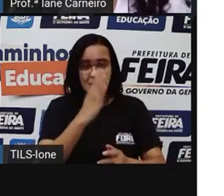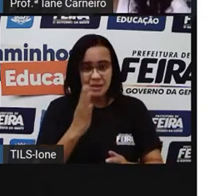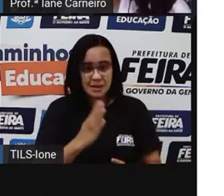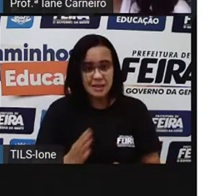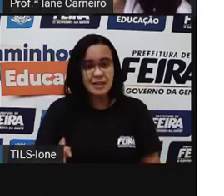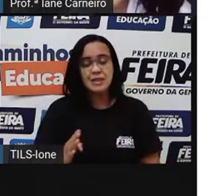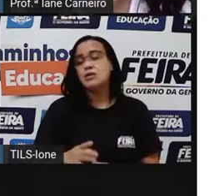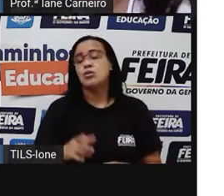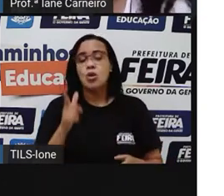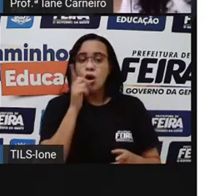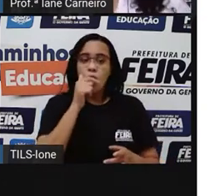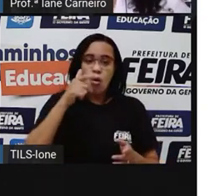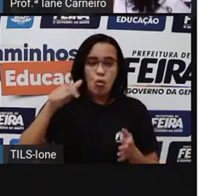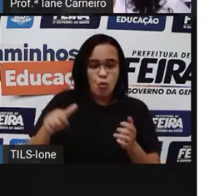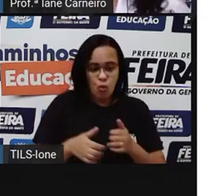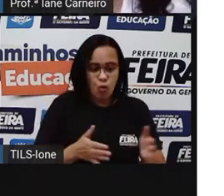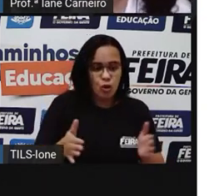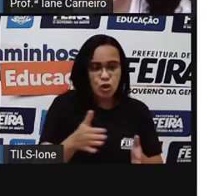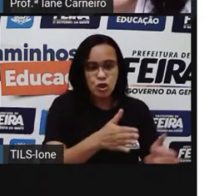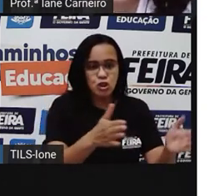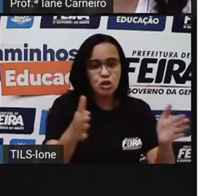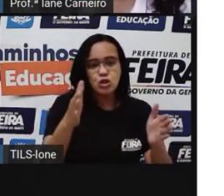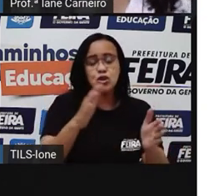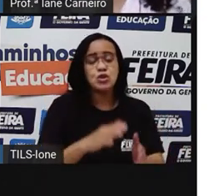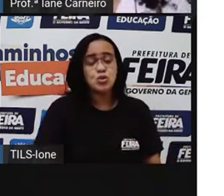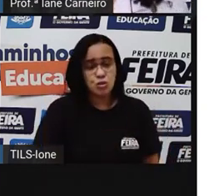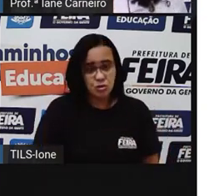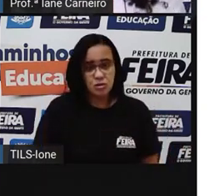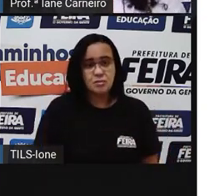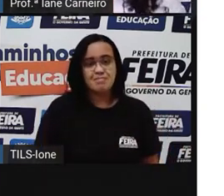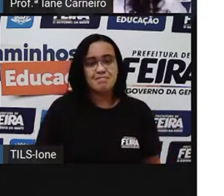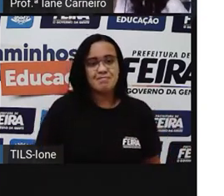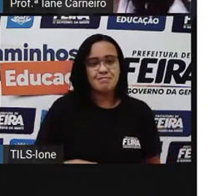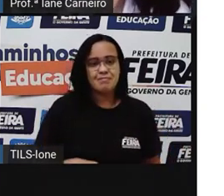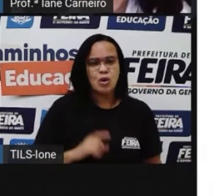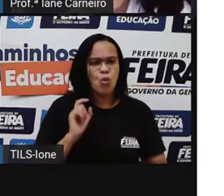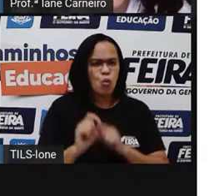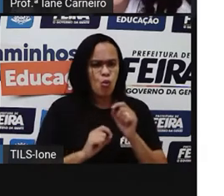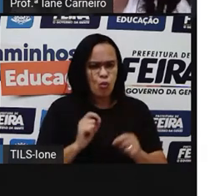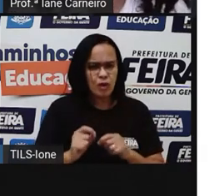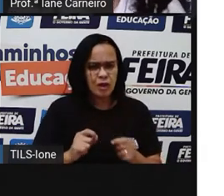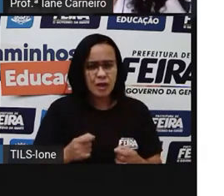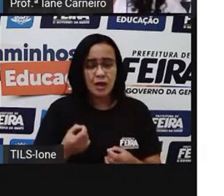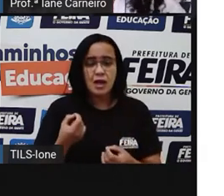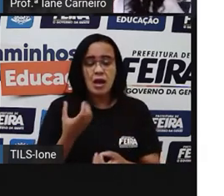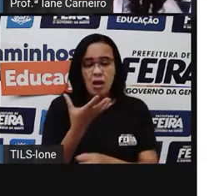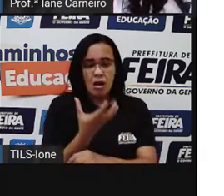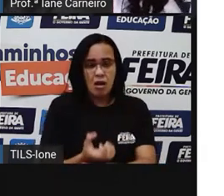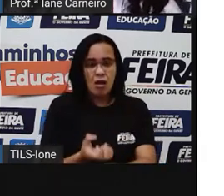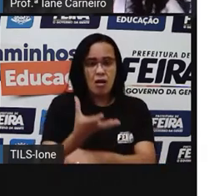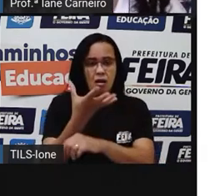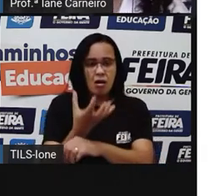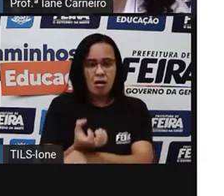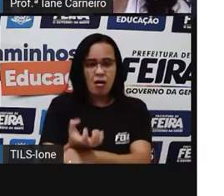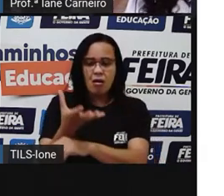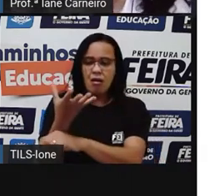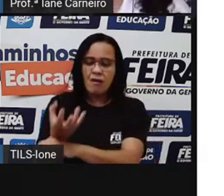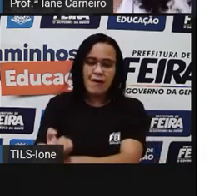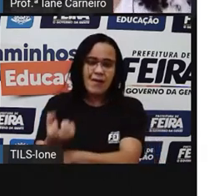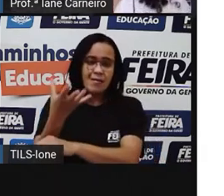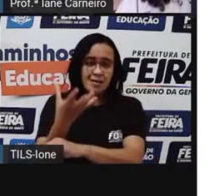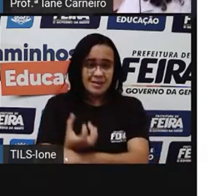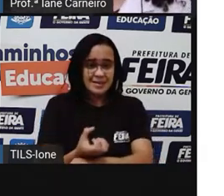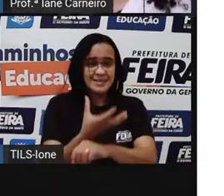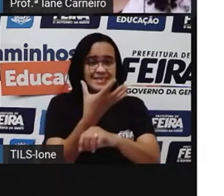uma grande passeia pelos rios da floresta, sob uma grande folha redonda, que é essa aqui, ó, que é a Vitória